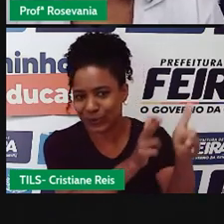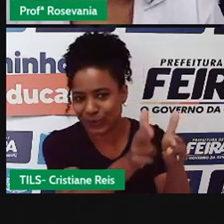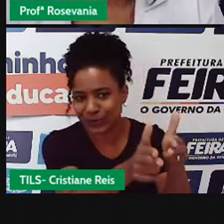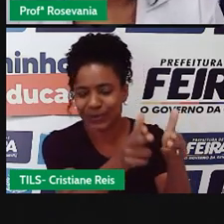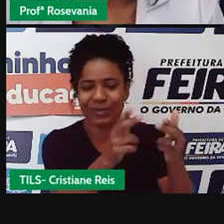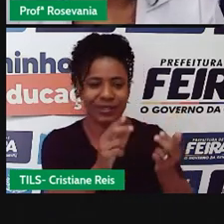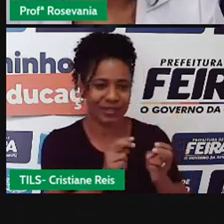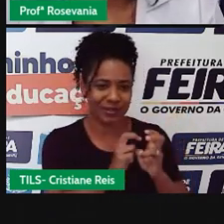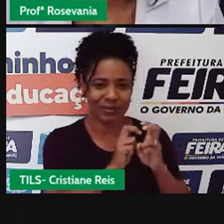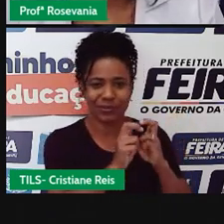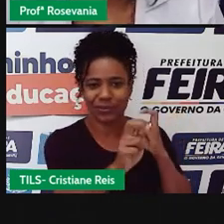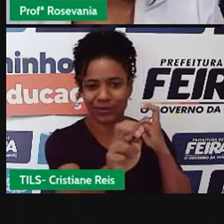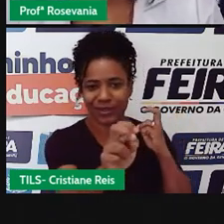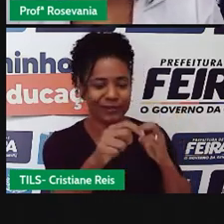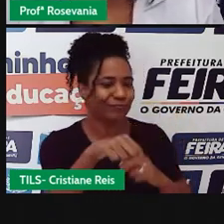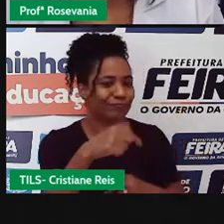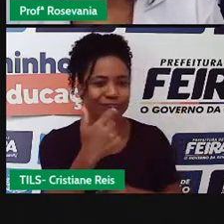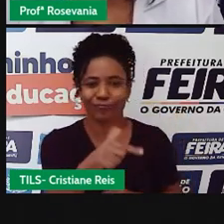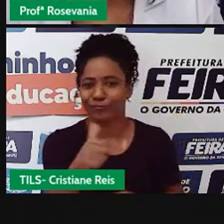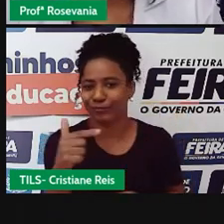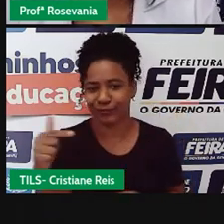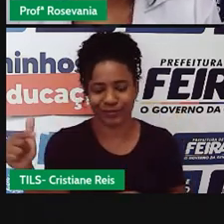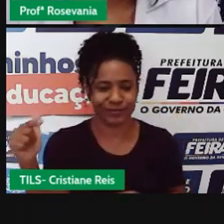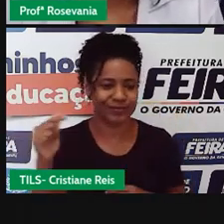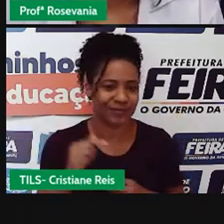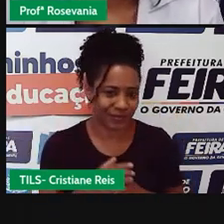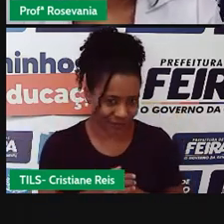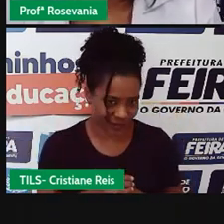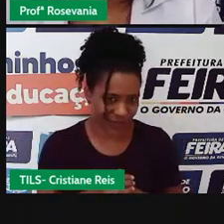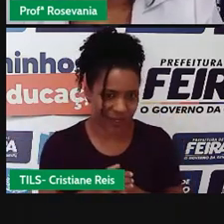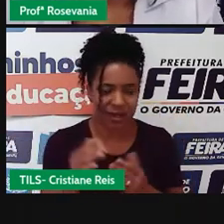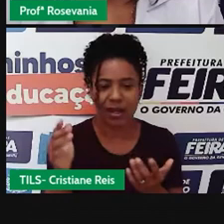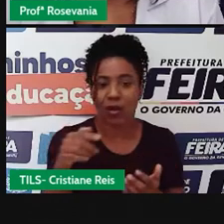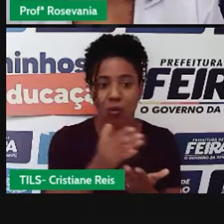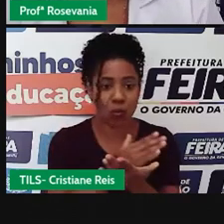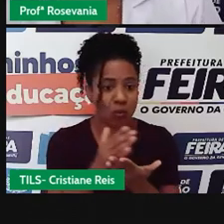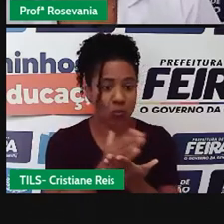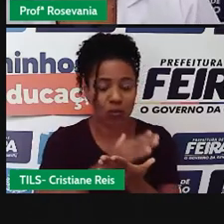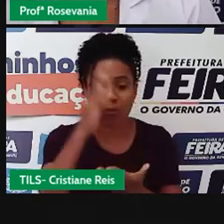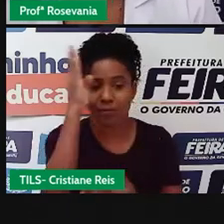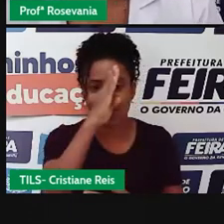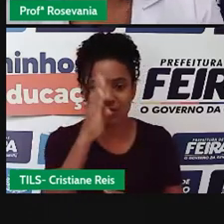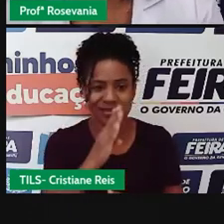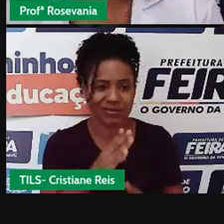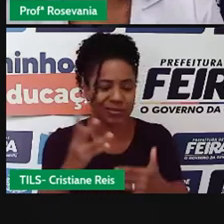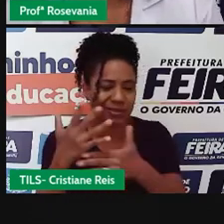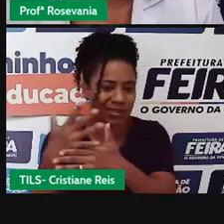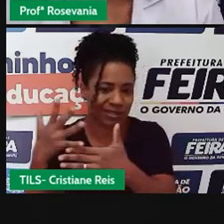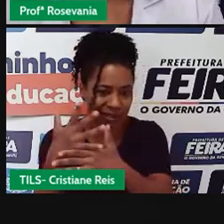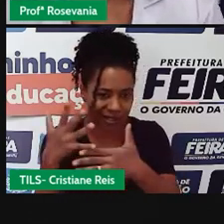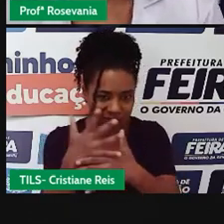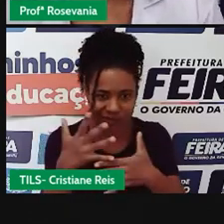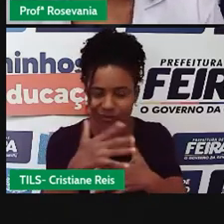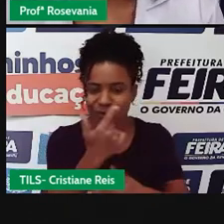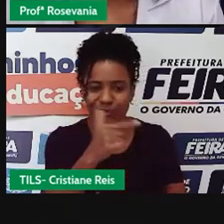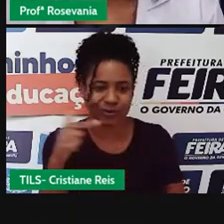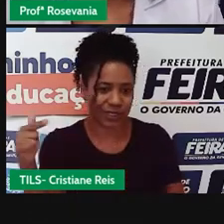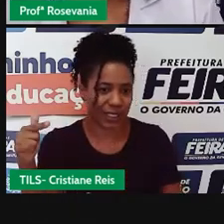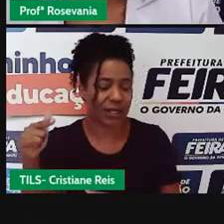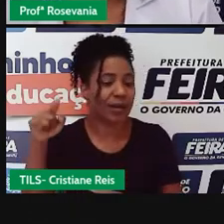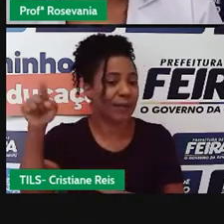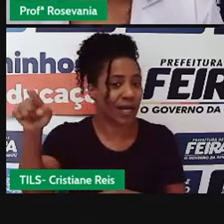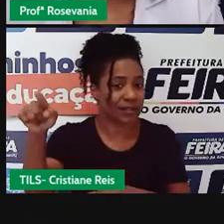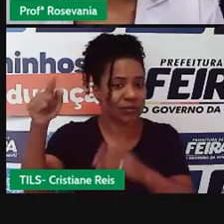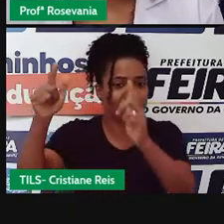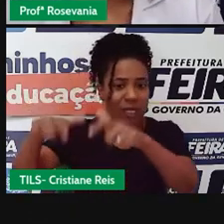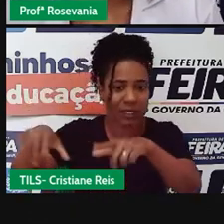a gente quase que praticamente não utiliza, né, nas cidades brasileiras, a não ser nos pontos turísticos, mas no lugar onde tem